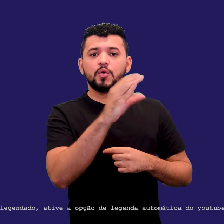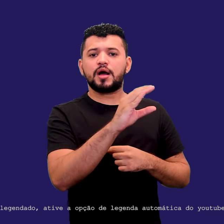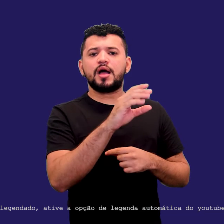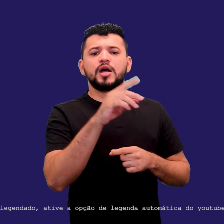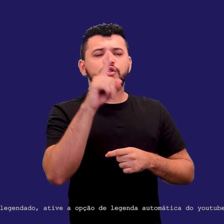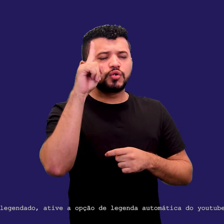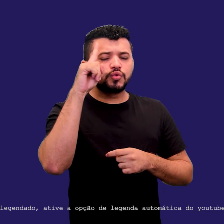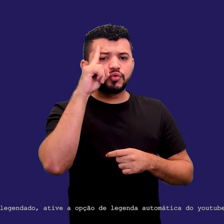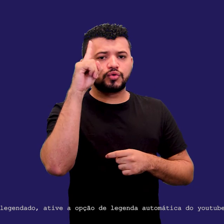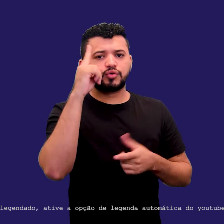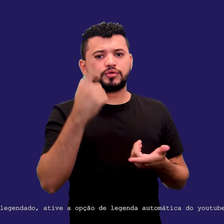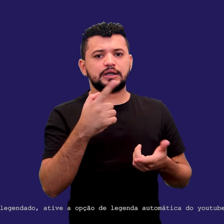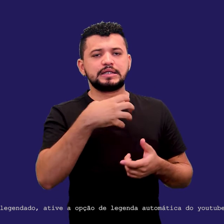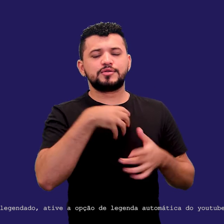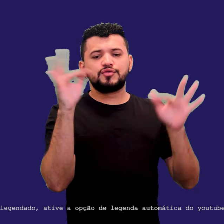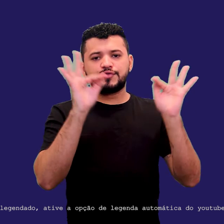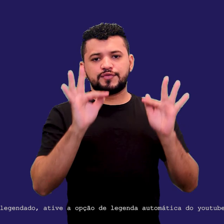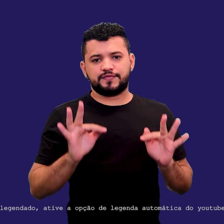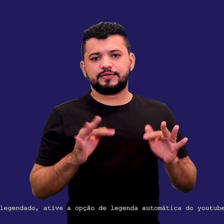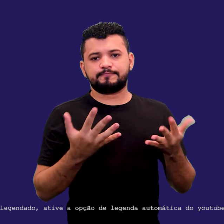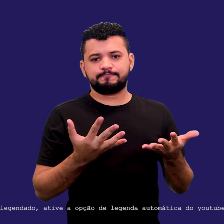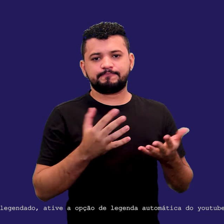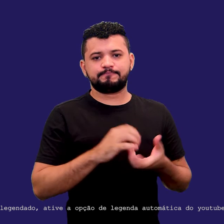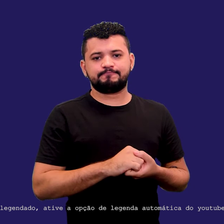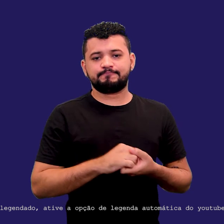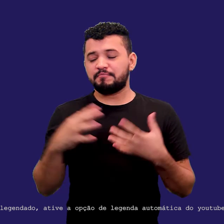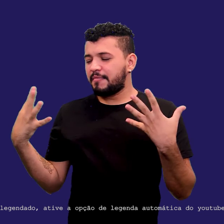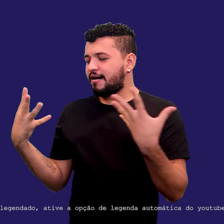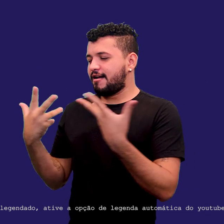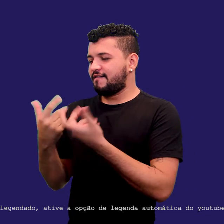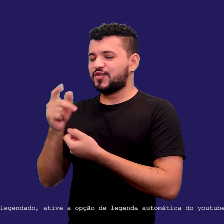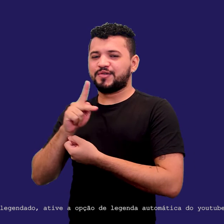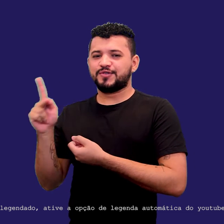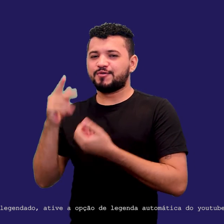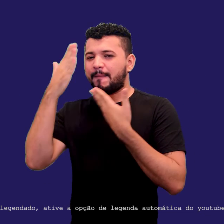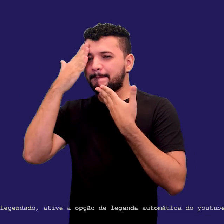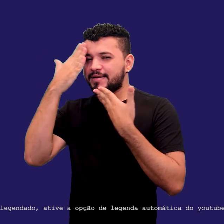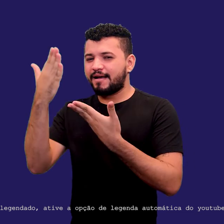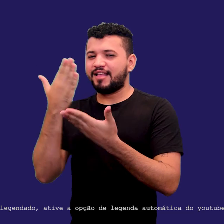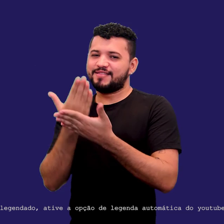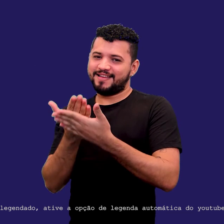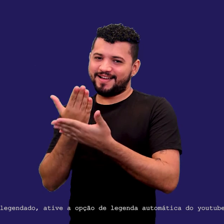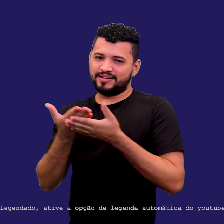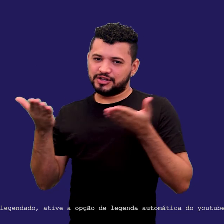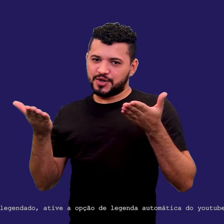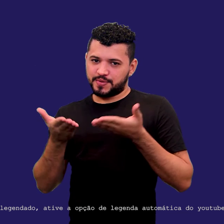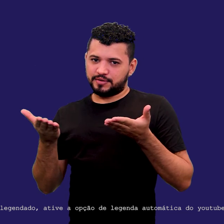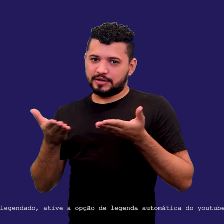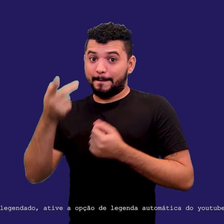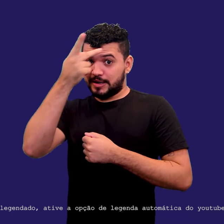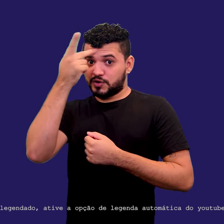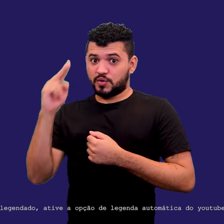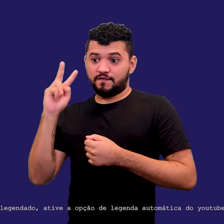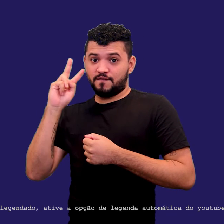feliz com isso. Professor, muito obrigada por essa aula, viu? Tenho certeza que quem ouvir esse podcast vai ficar bem